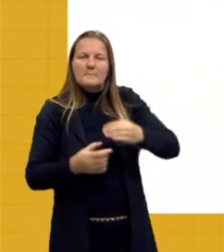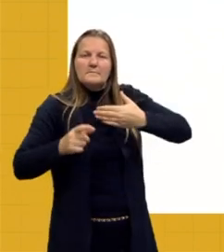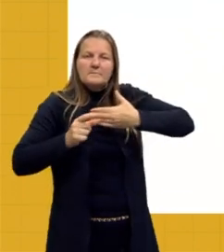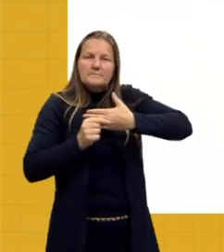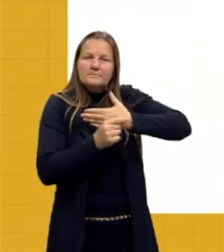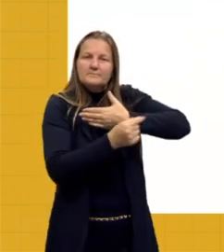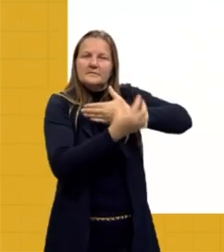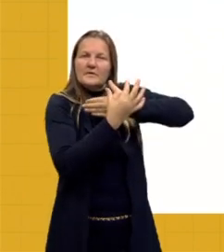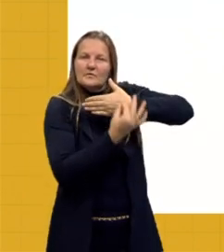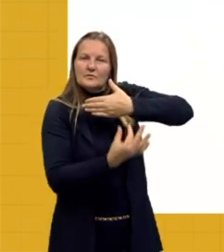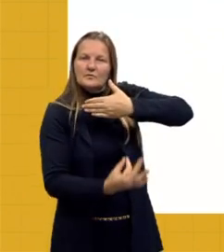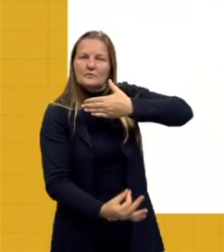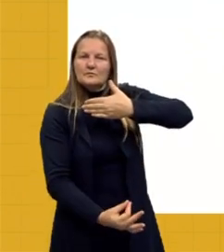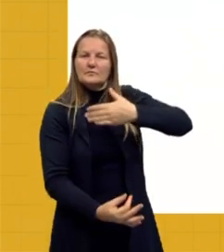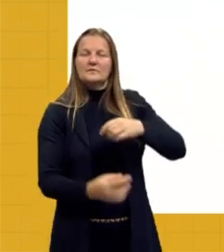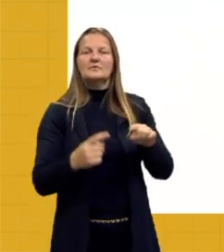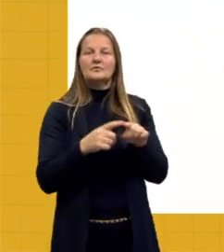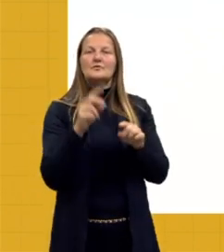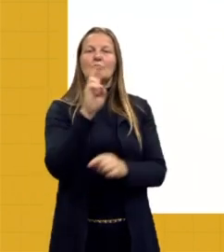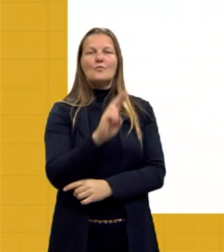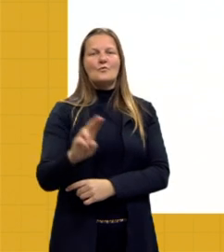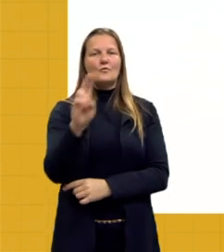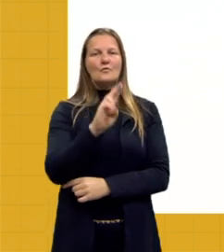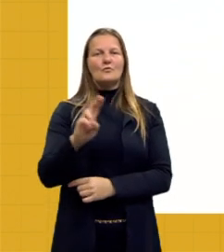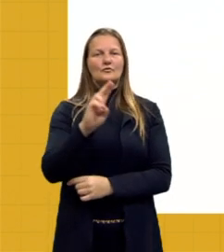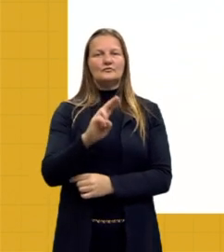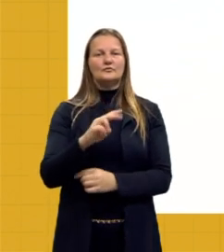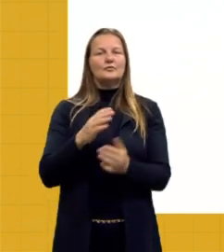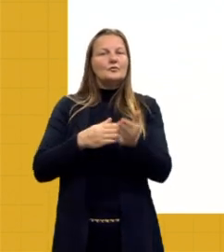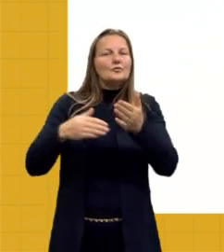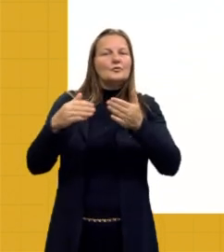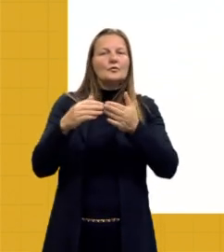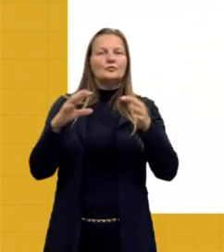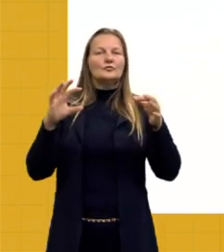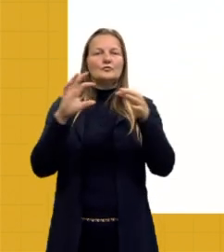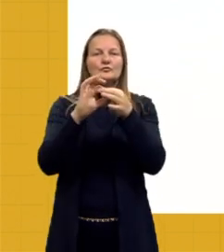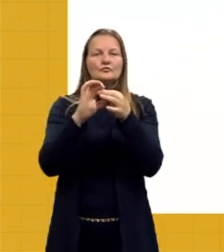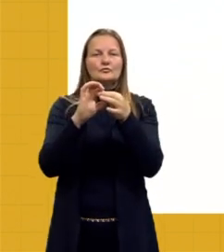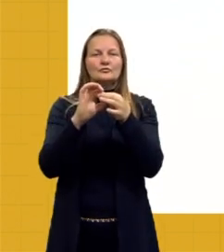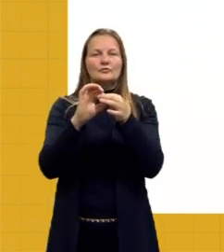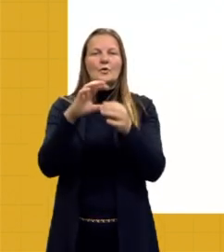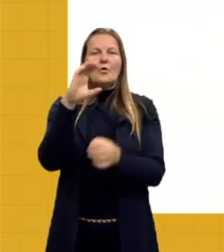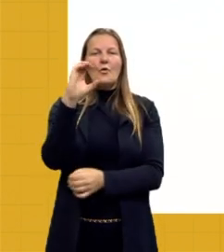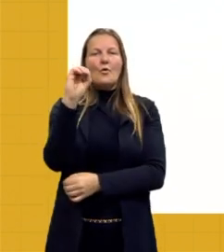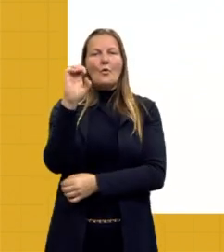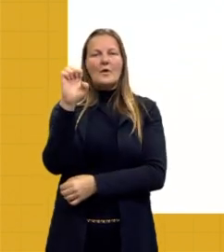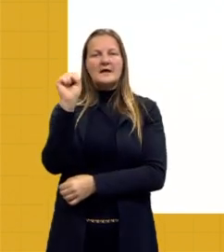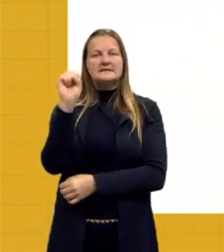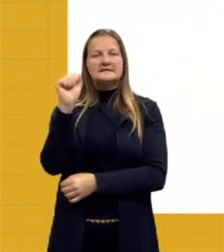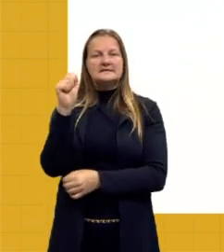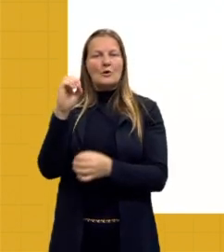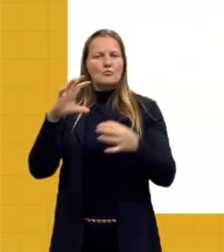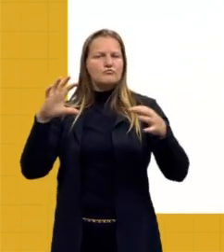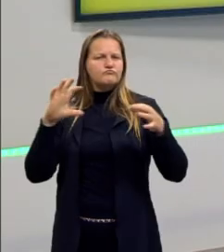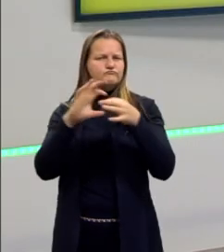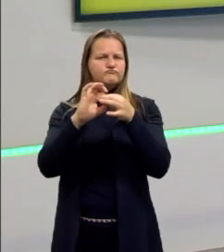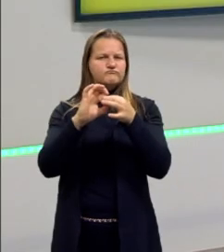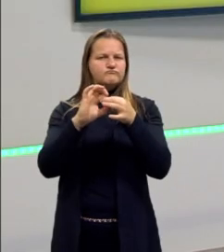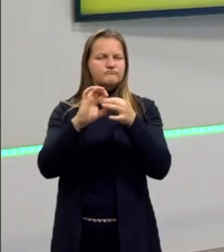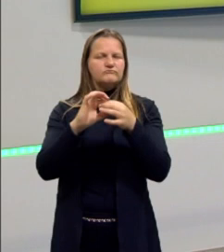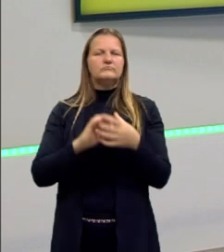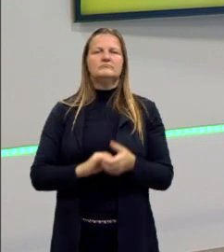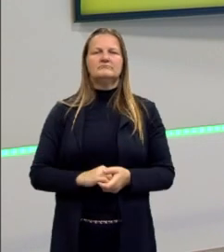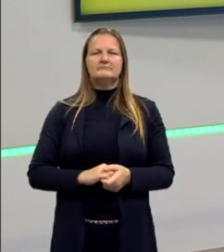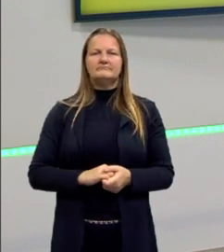ocorrer através do uso dos operadores coesivos. Eu vou, então,